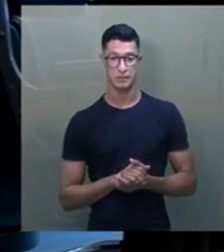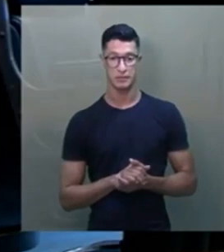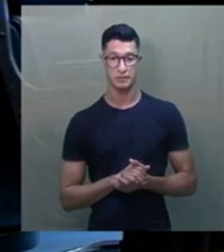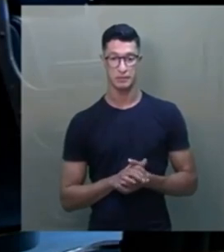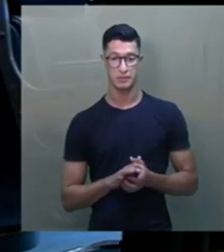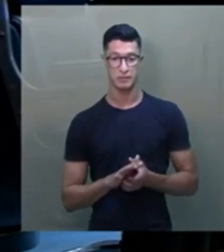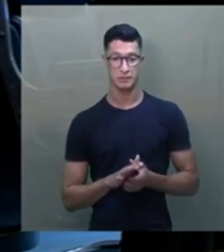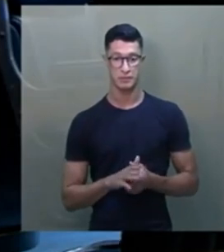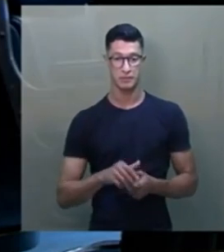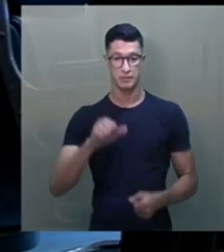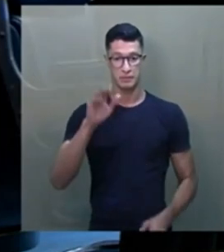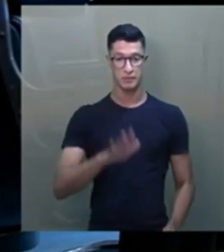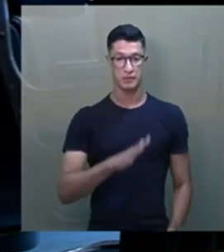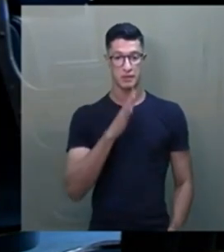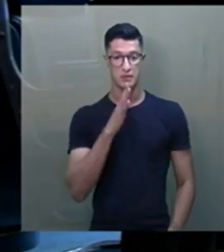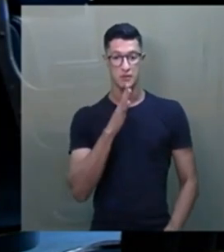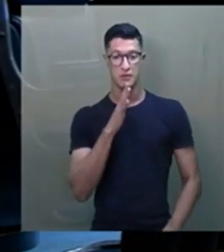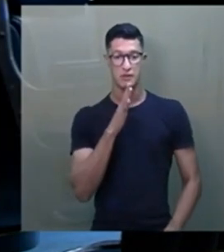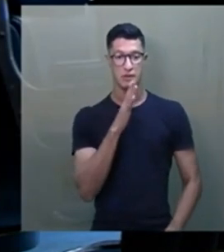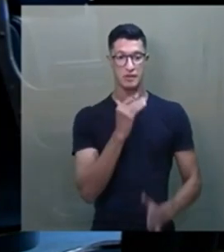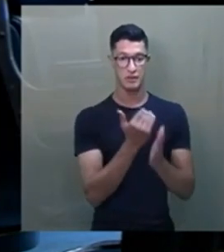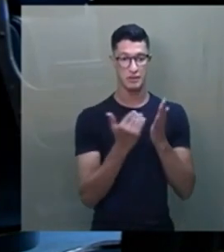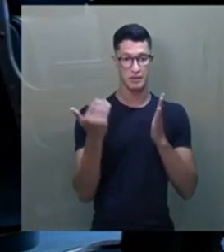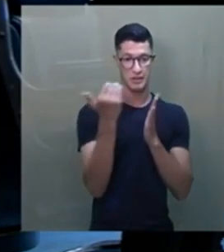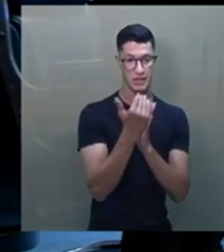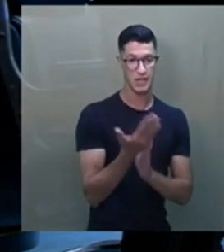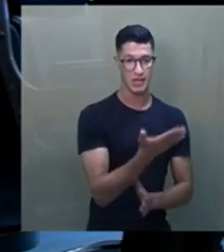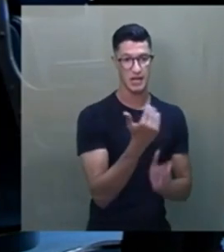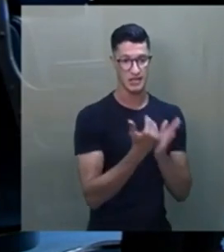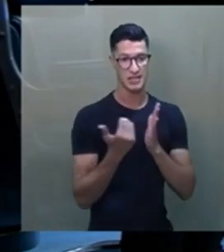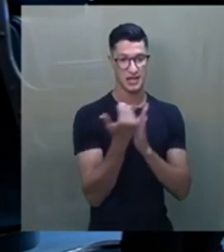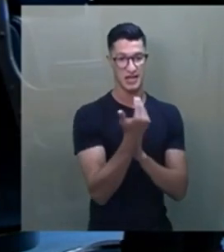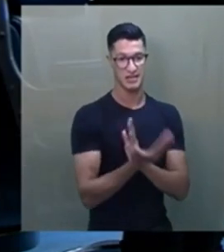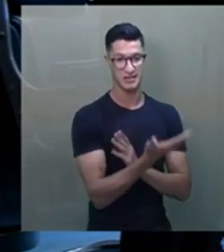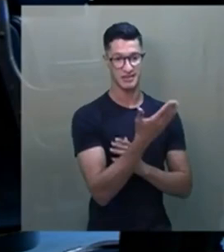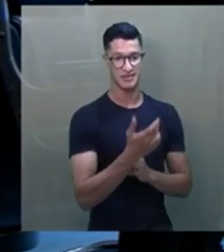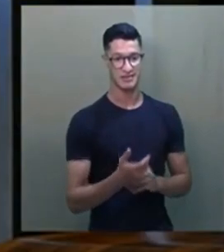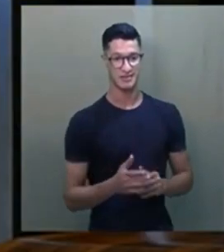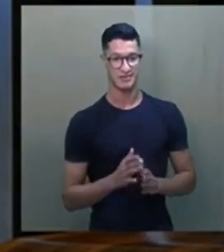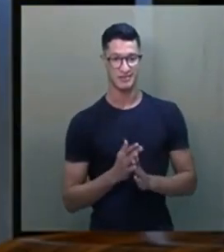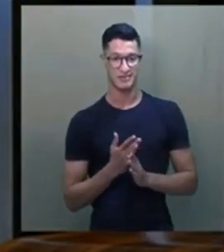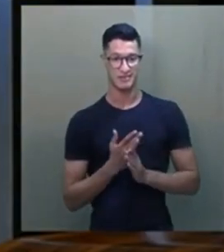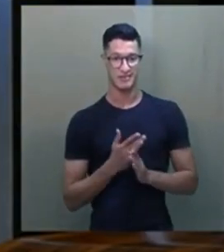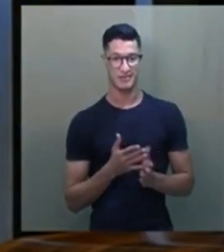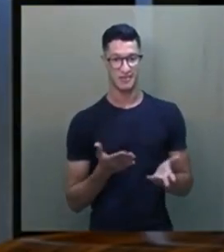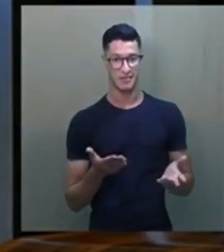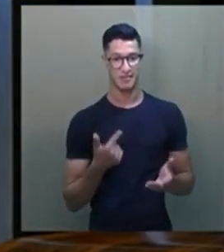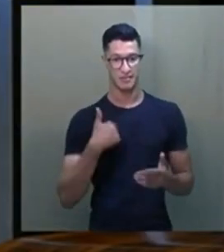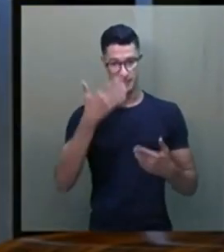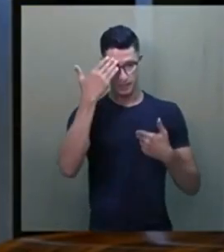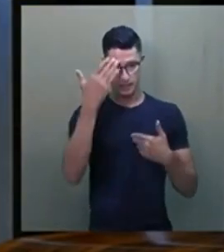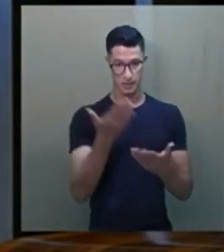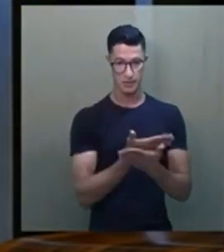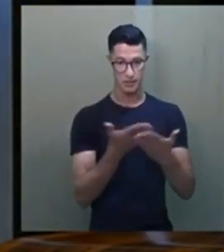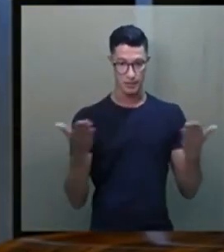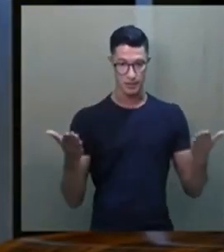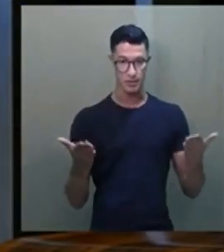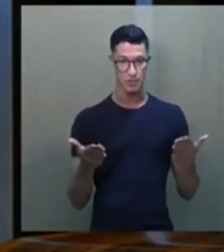Quem não conhece o senador Girão, ele é exagerado, tá? Eu agradeço a todos,